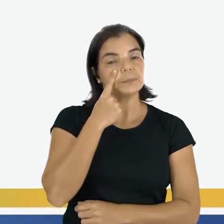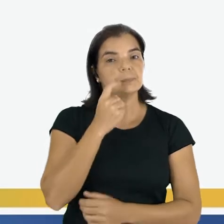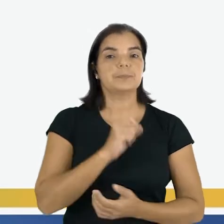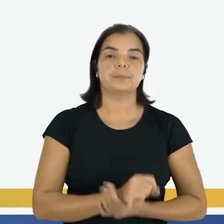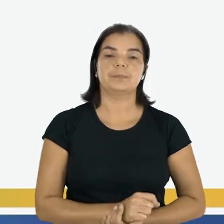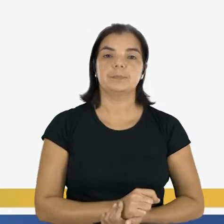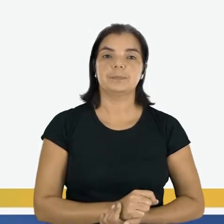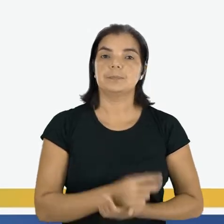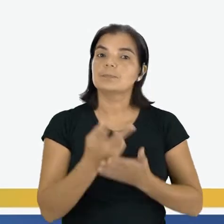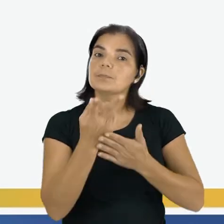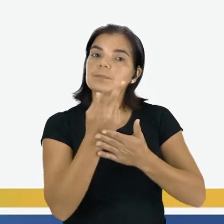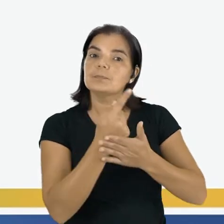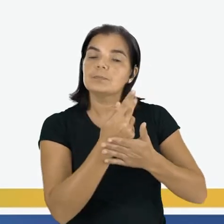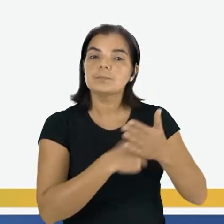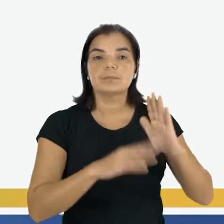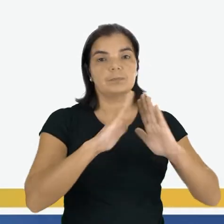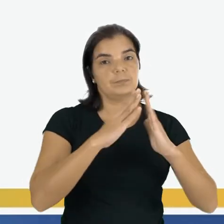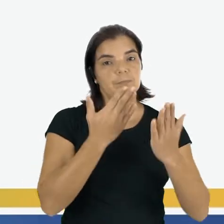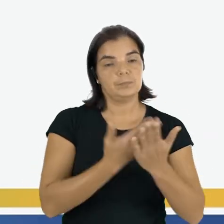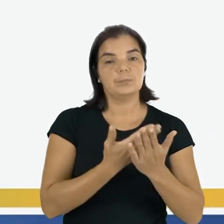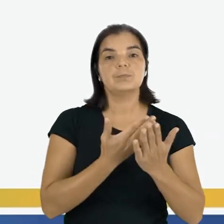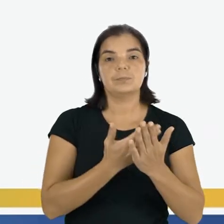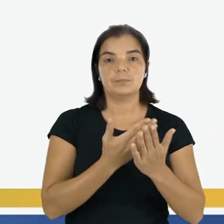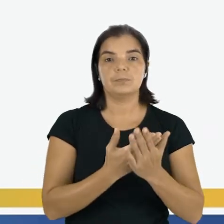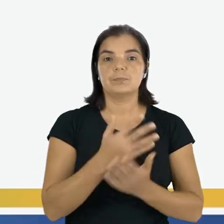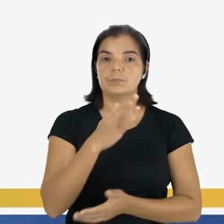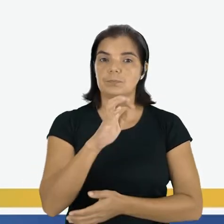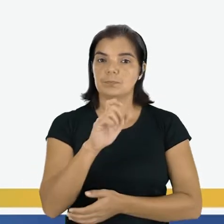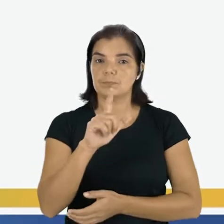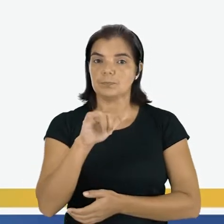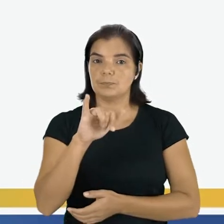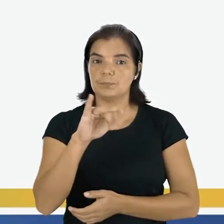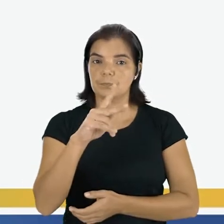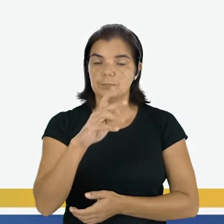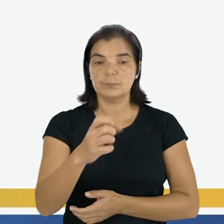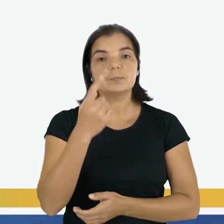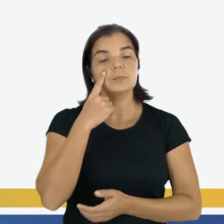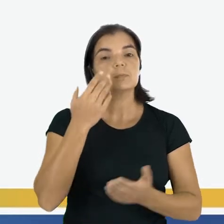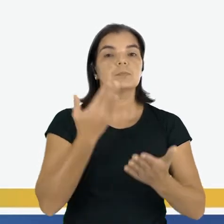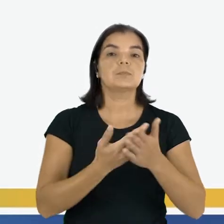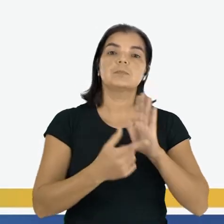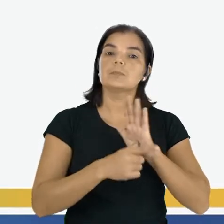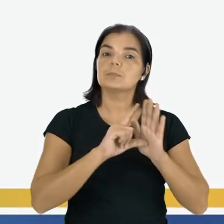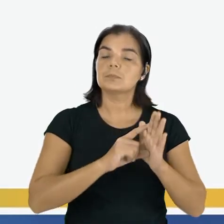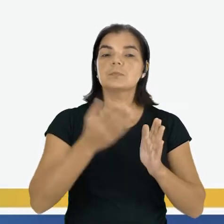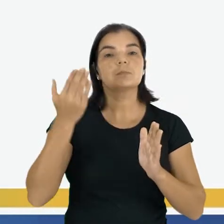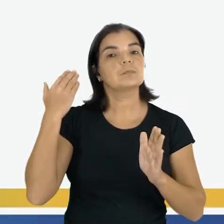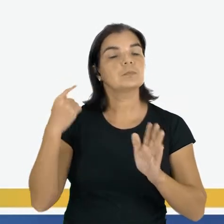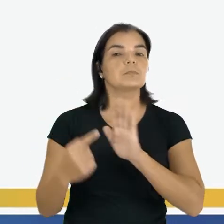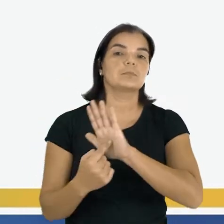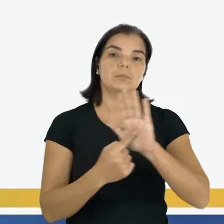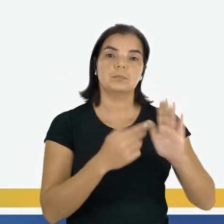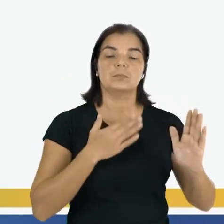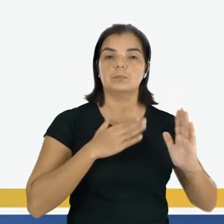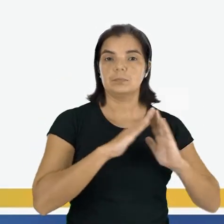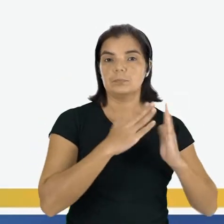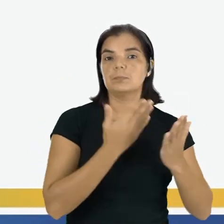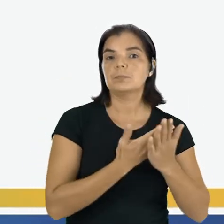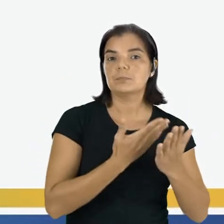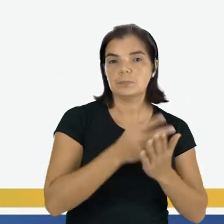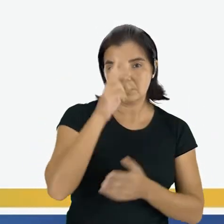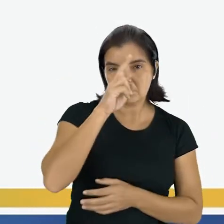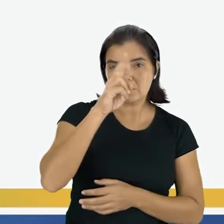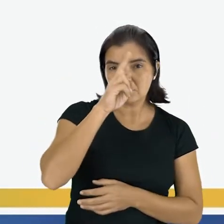desenho. A representação da escola de Felipe. Na aula passada eu mostrei a representação da minha escola, você lembra?